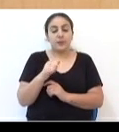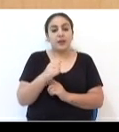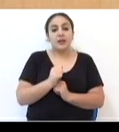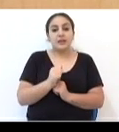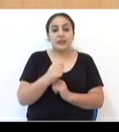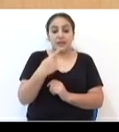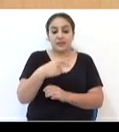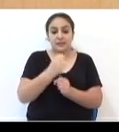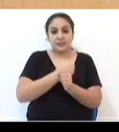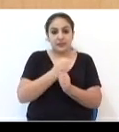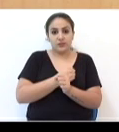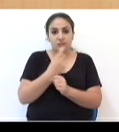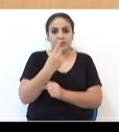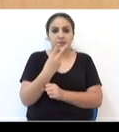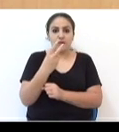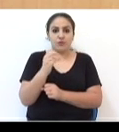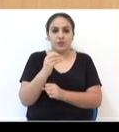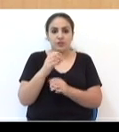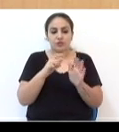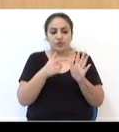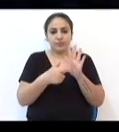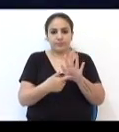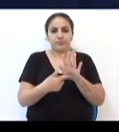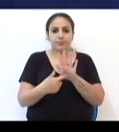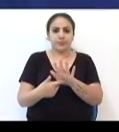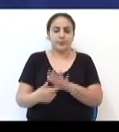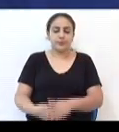Neste ano, serão 120 expositores.